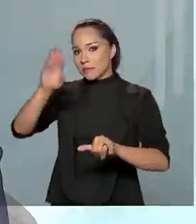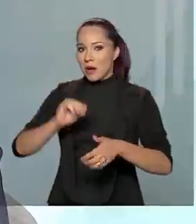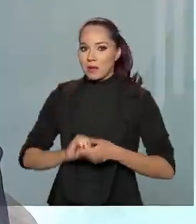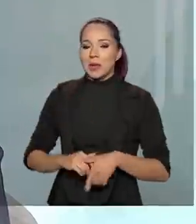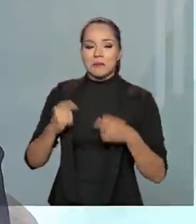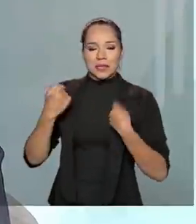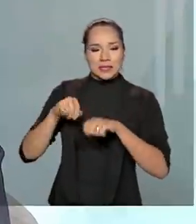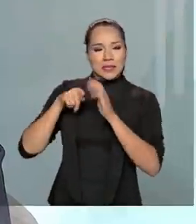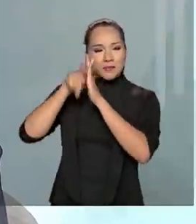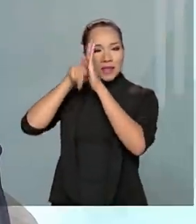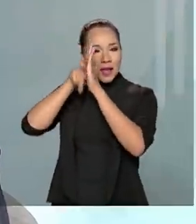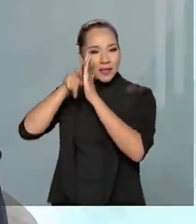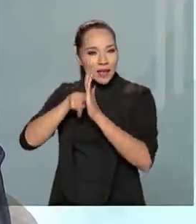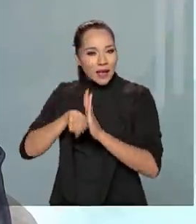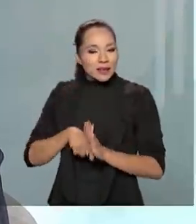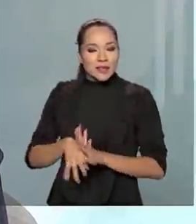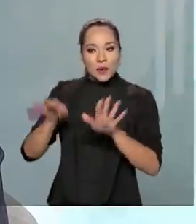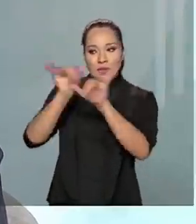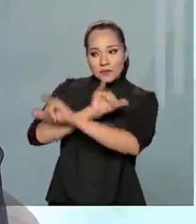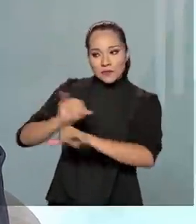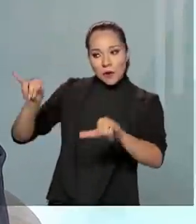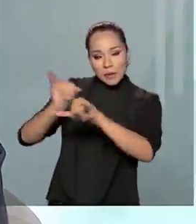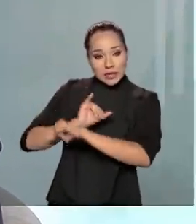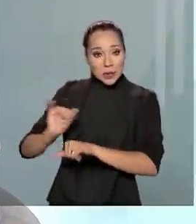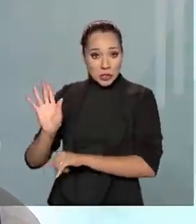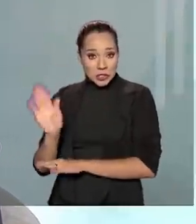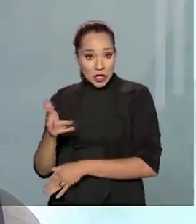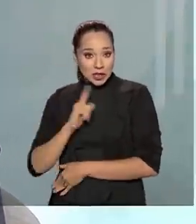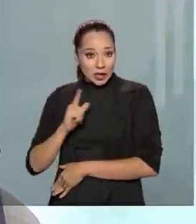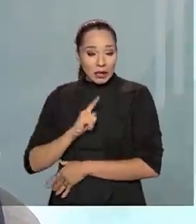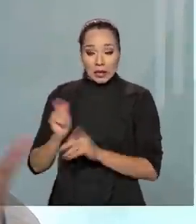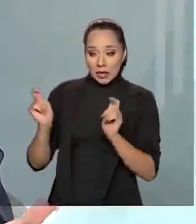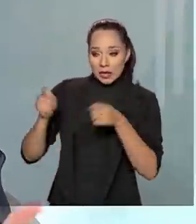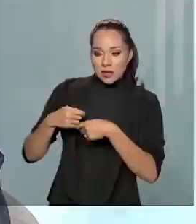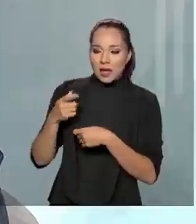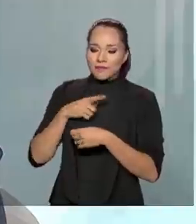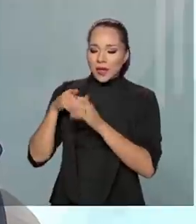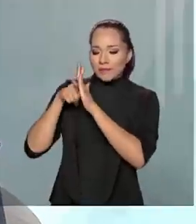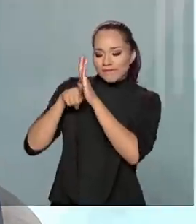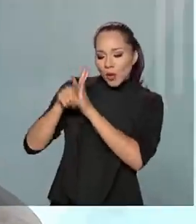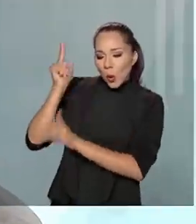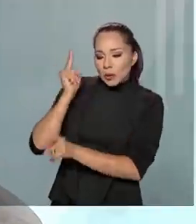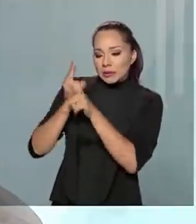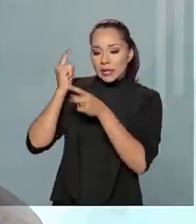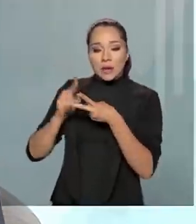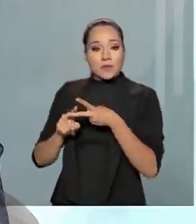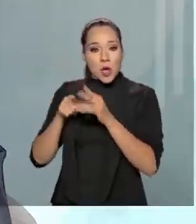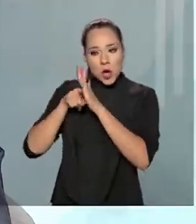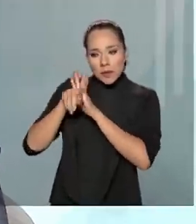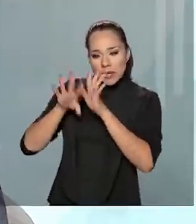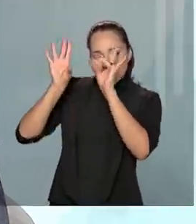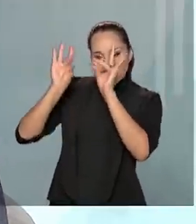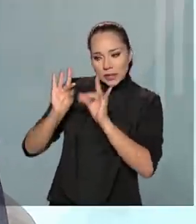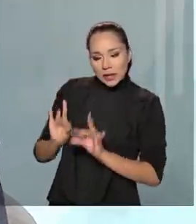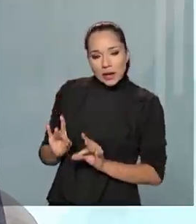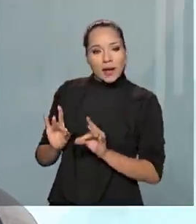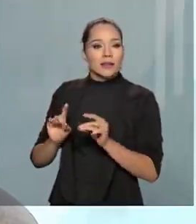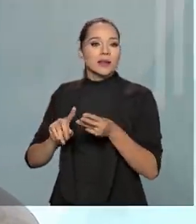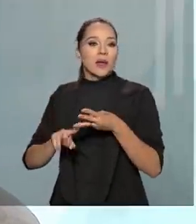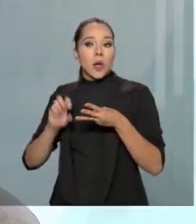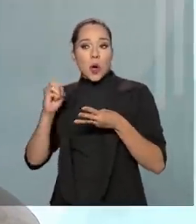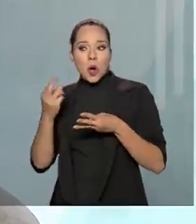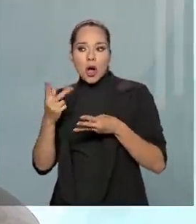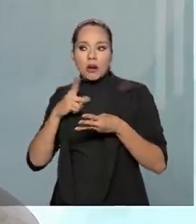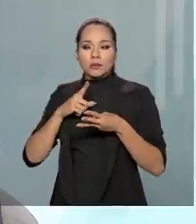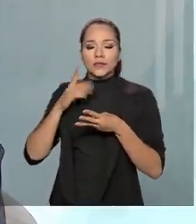temos que fazer análises com os dados que nós temos, que nos permitam ter um diagnóstico, ou uma análise descritiva, ou uma análise